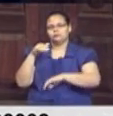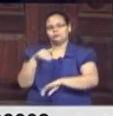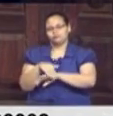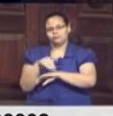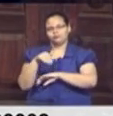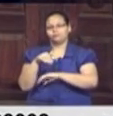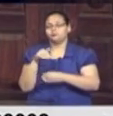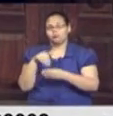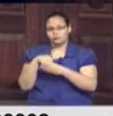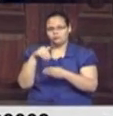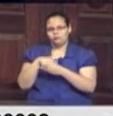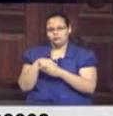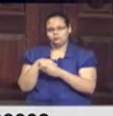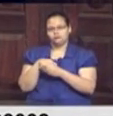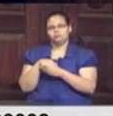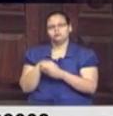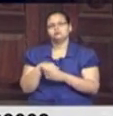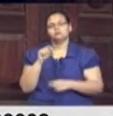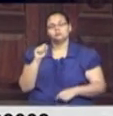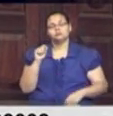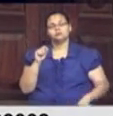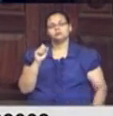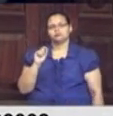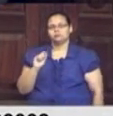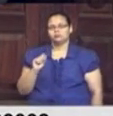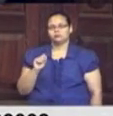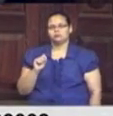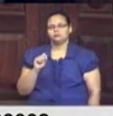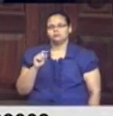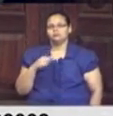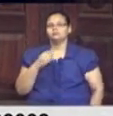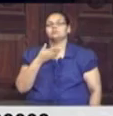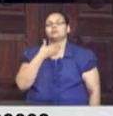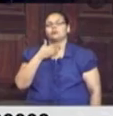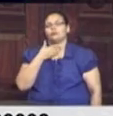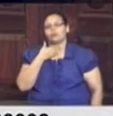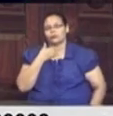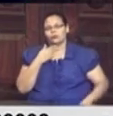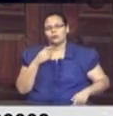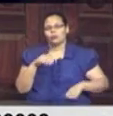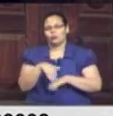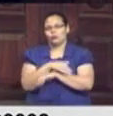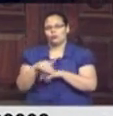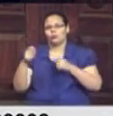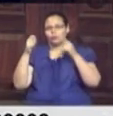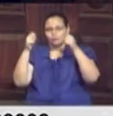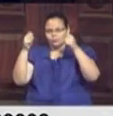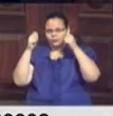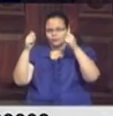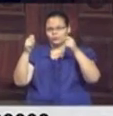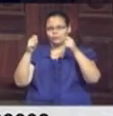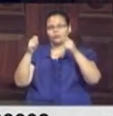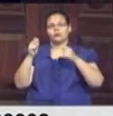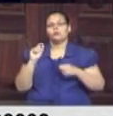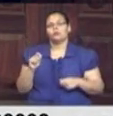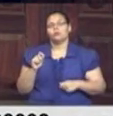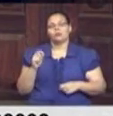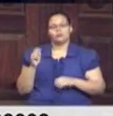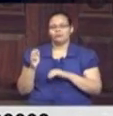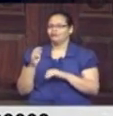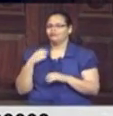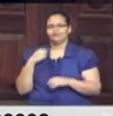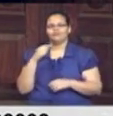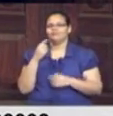se provou quem é que está exatamente consonante com as vozes das ruas, rejeitando a supressão que o